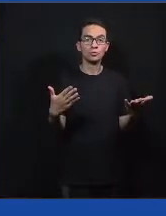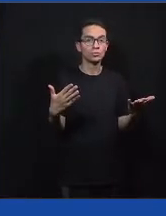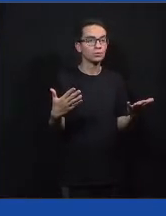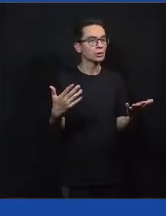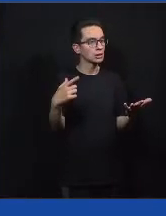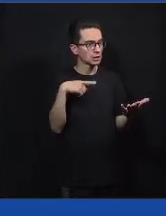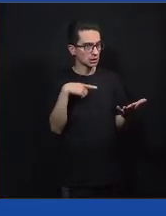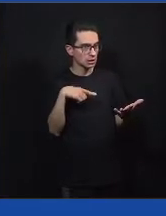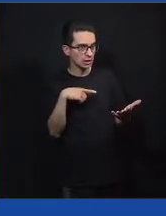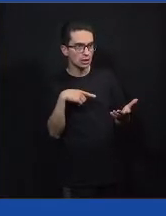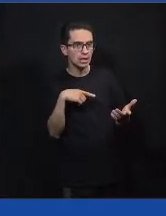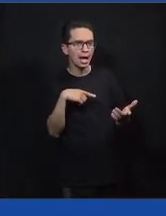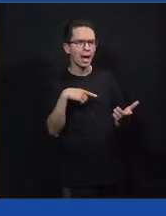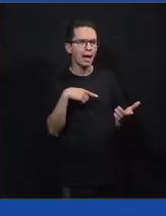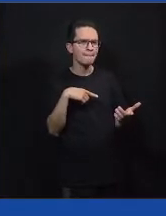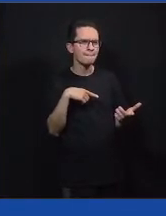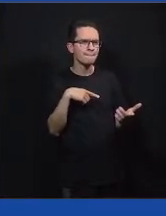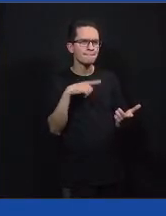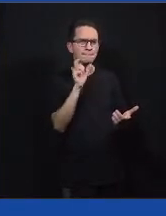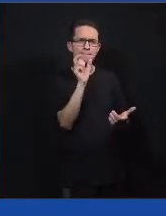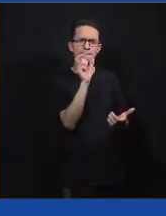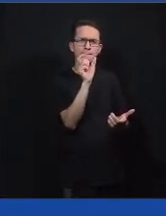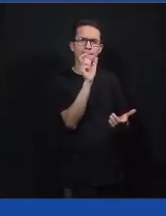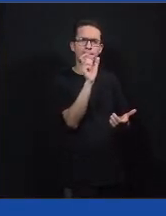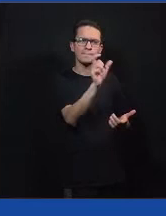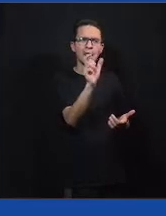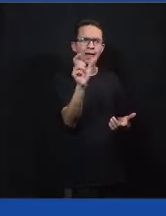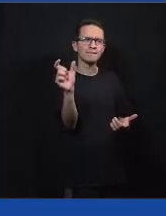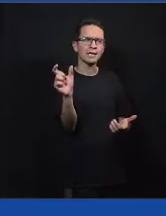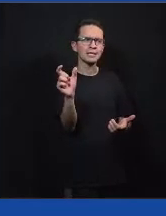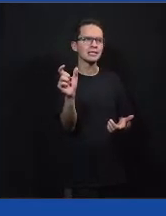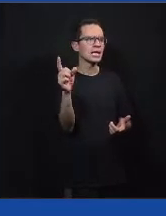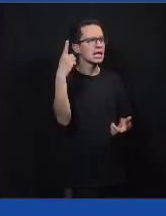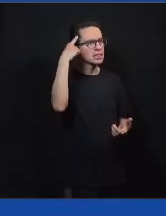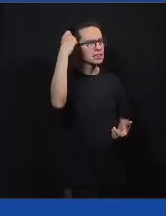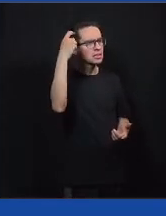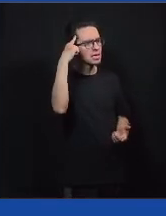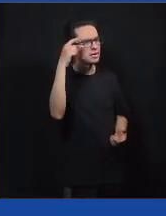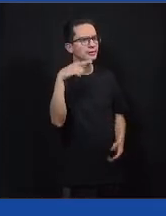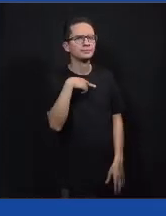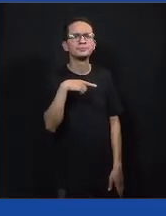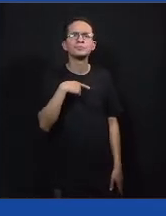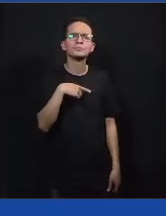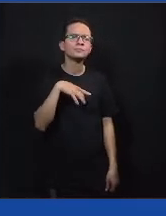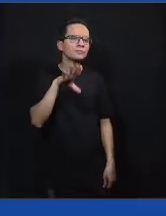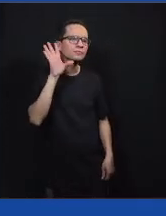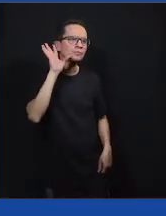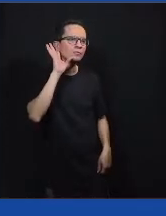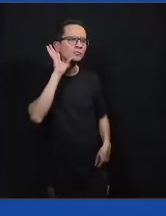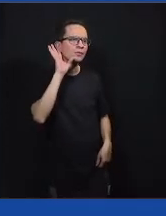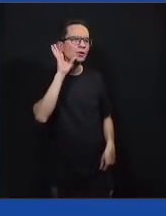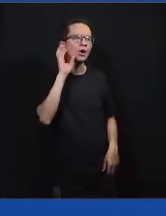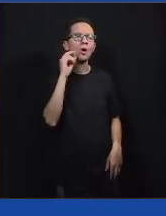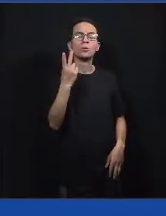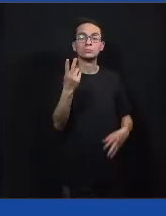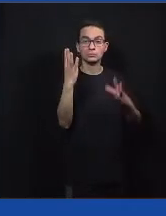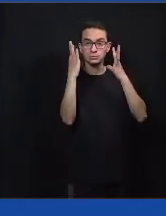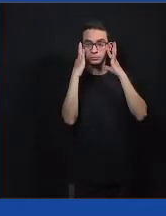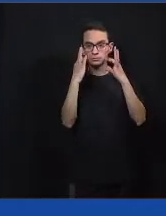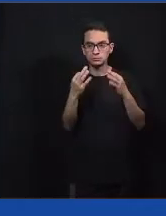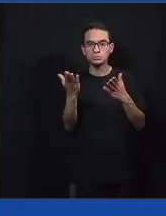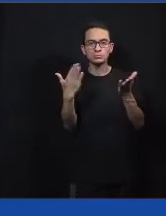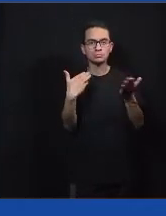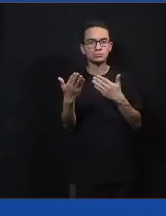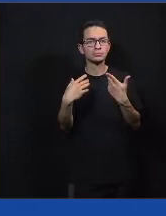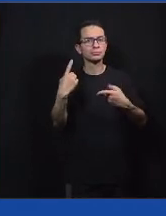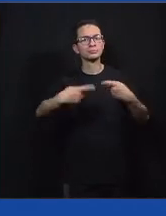palavras, o que vem de conceitos, de ideias, de palavras a partir da escuta desse nosso debate que nós vamos fazer aqui com a Gabi e com a